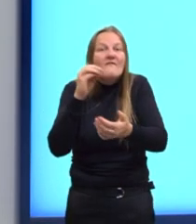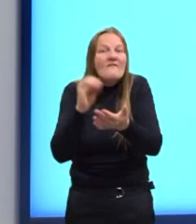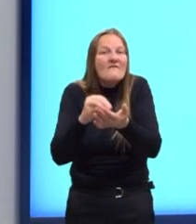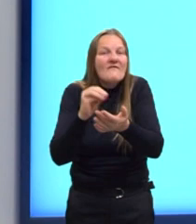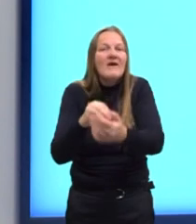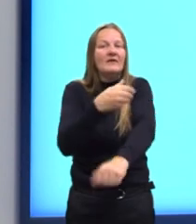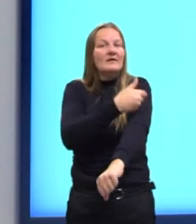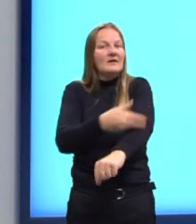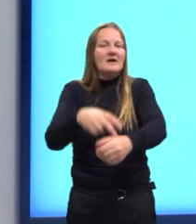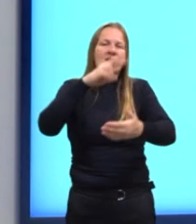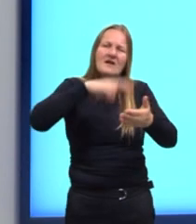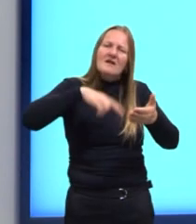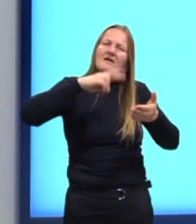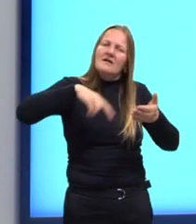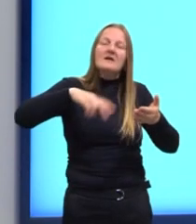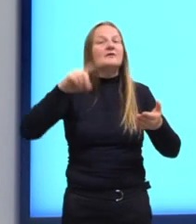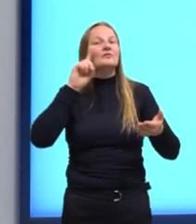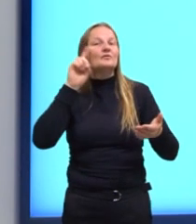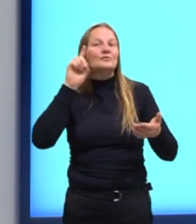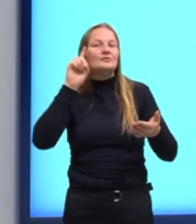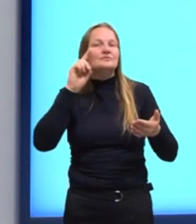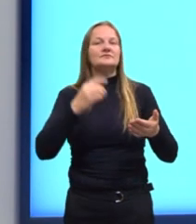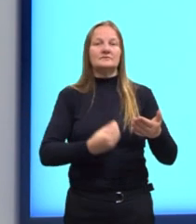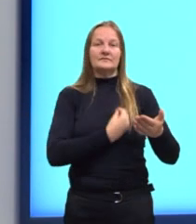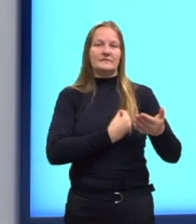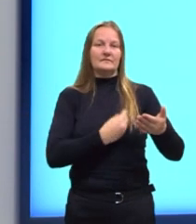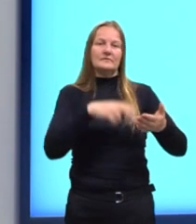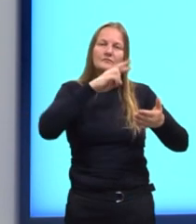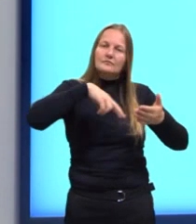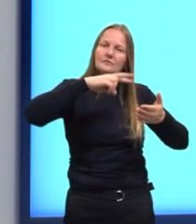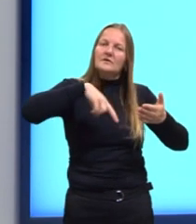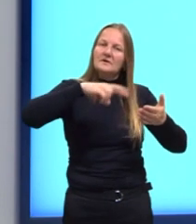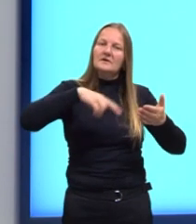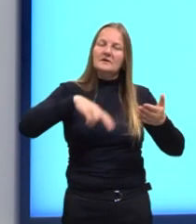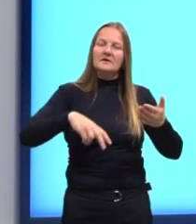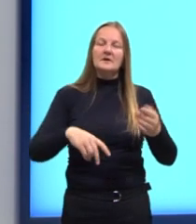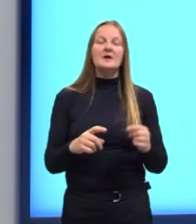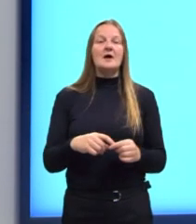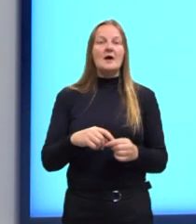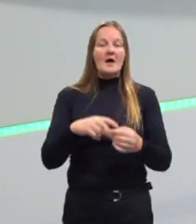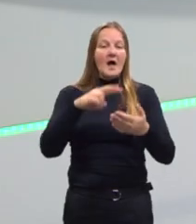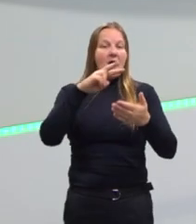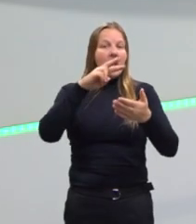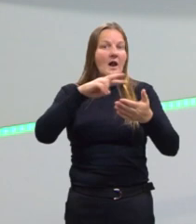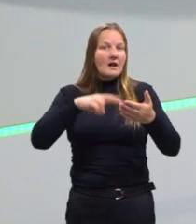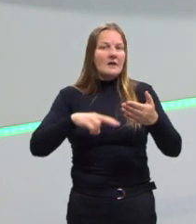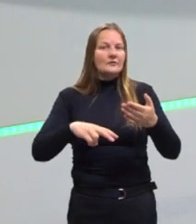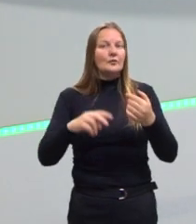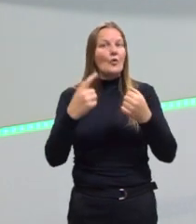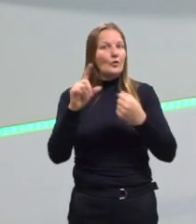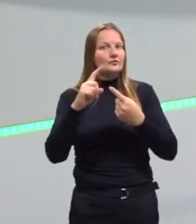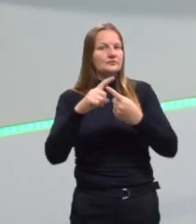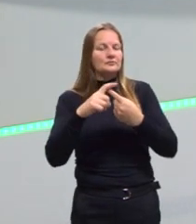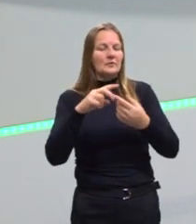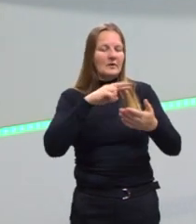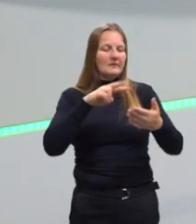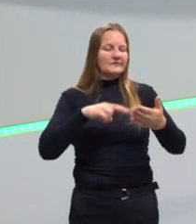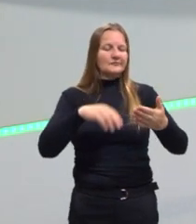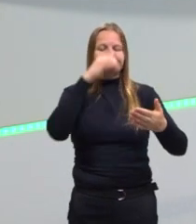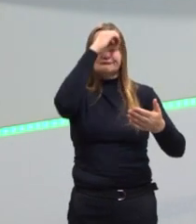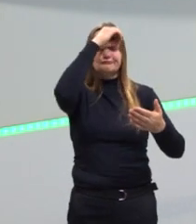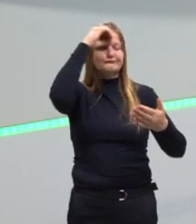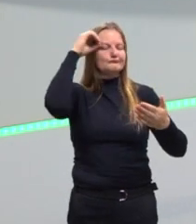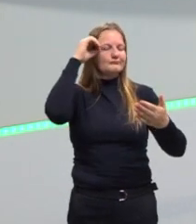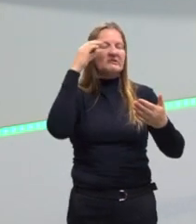tu sabe ler, mas tu não tem o hábito de leitura. O leitor ingênuo é aquele que vai passar os olhos no texto